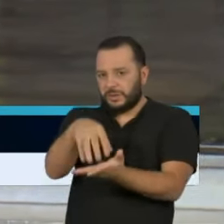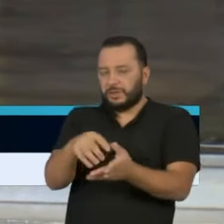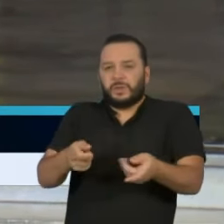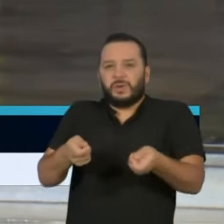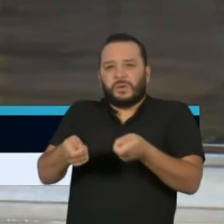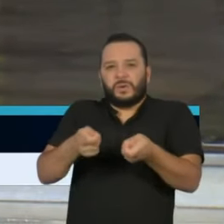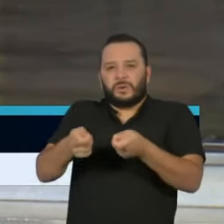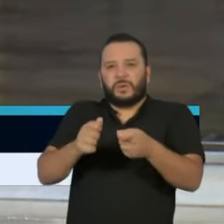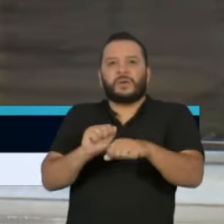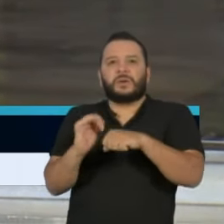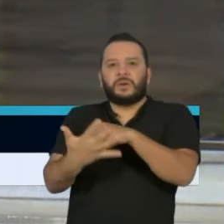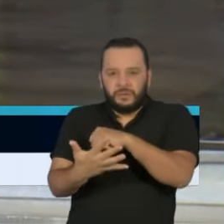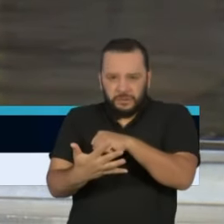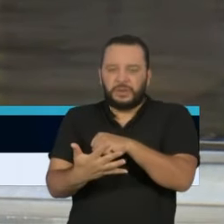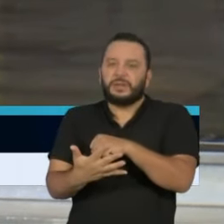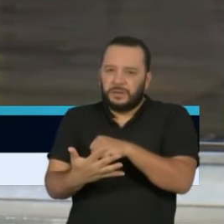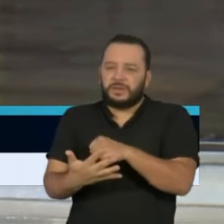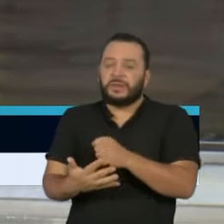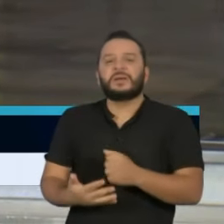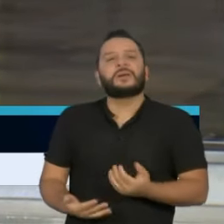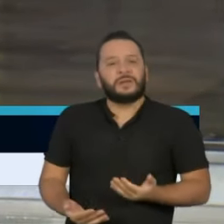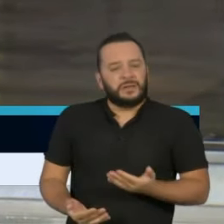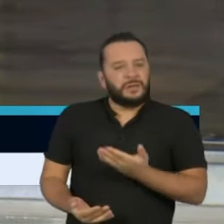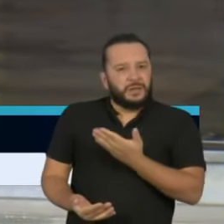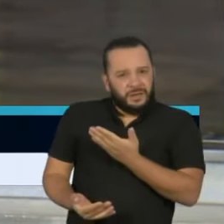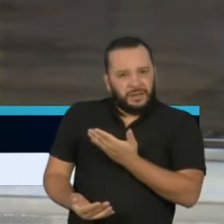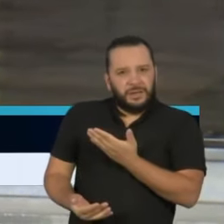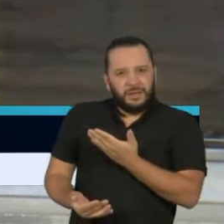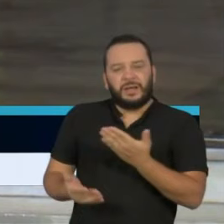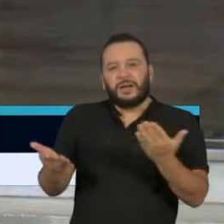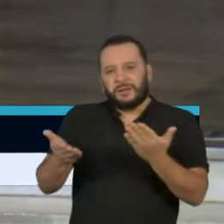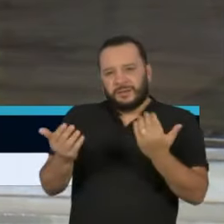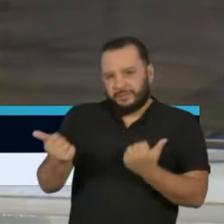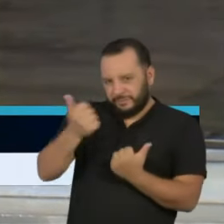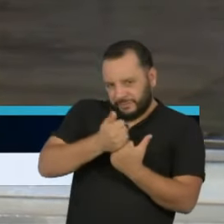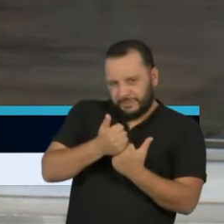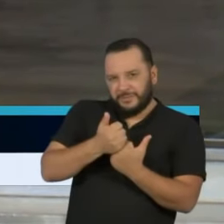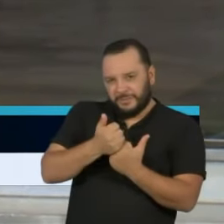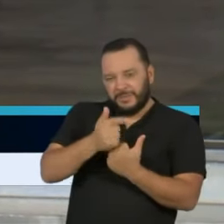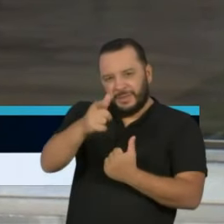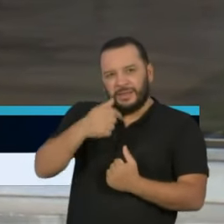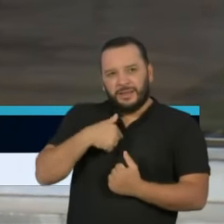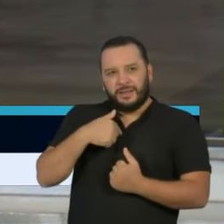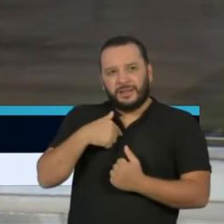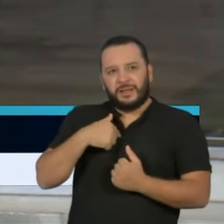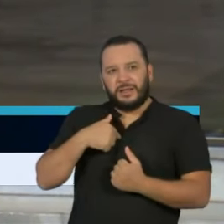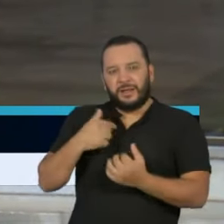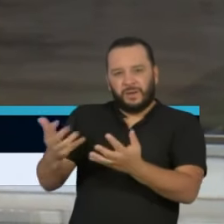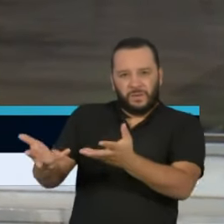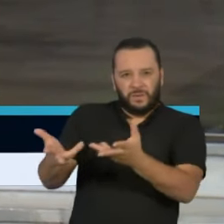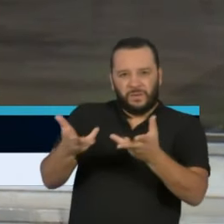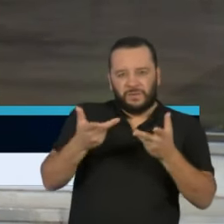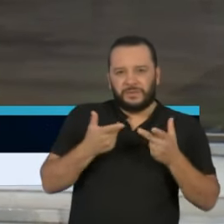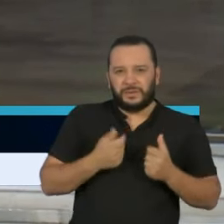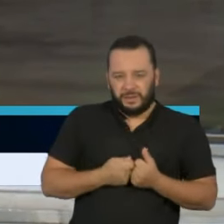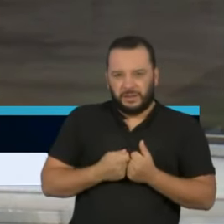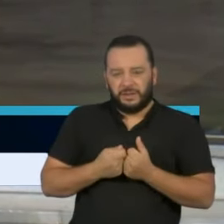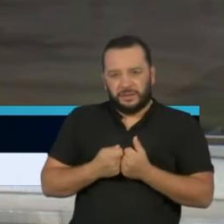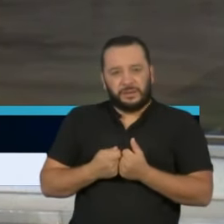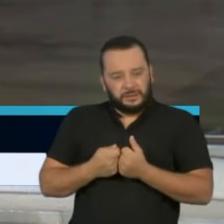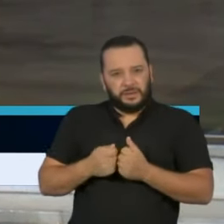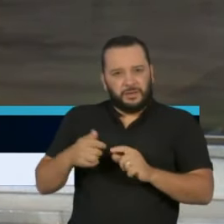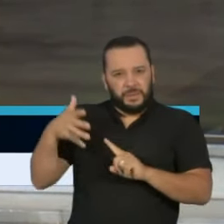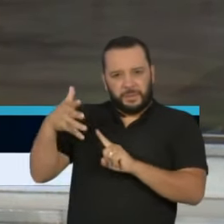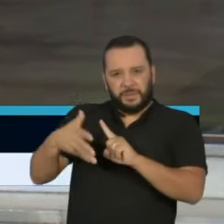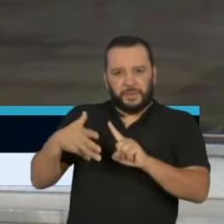Contingência do Covid. E a ele vou passar a palavra agora para que possa convidar para os seus